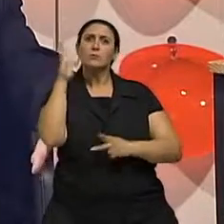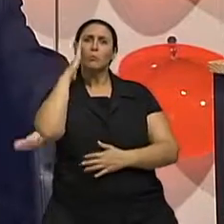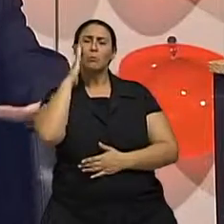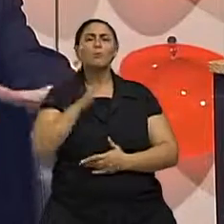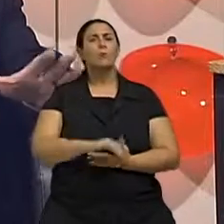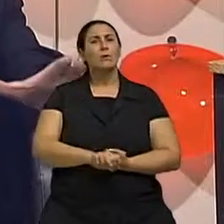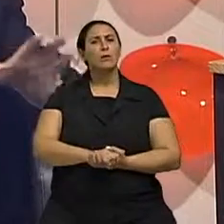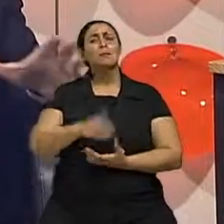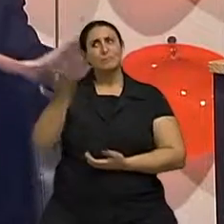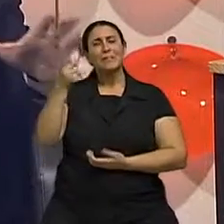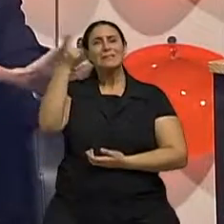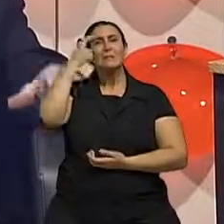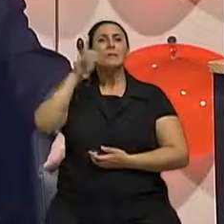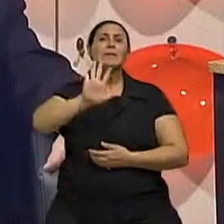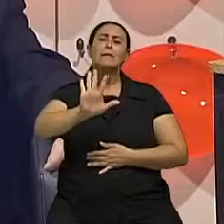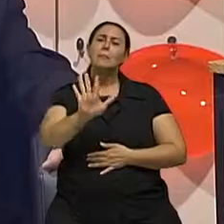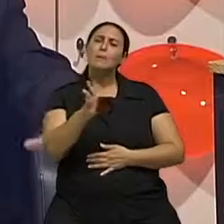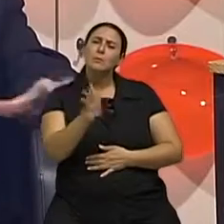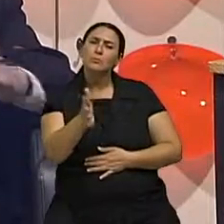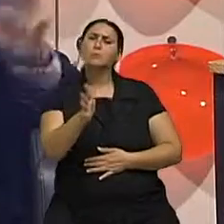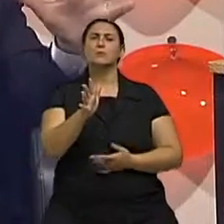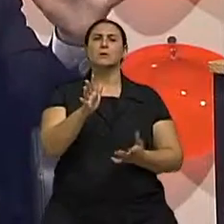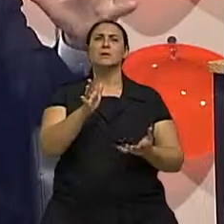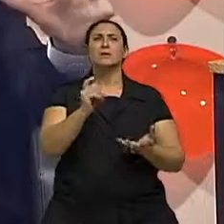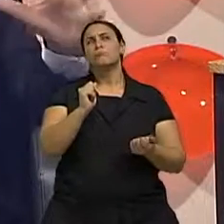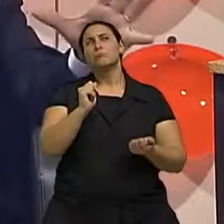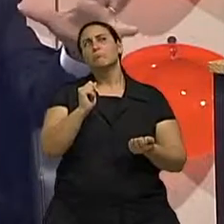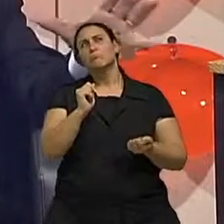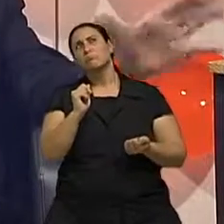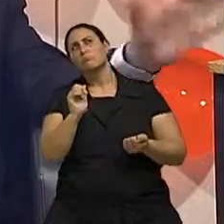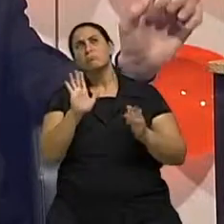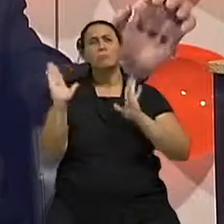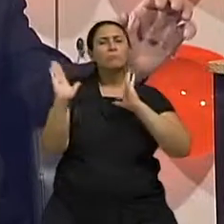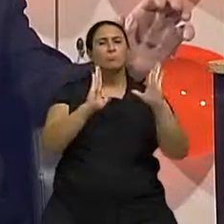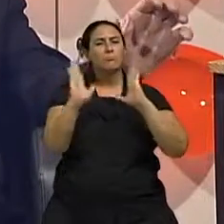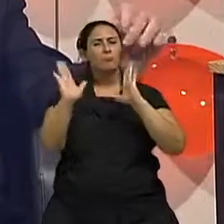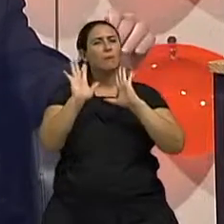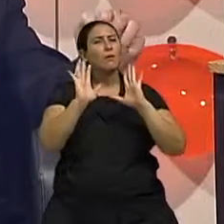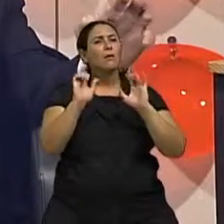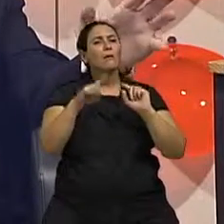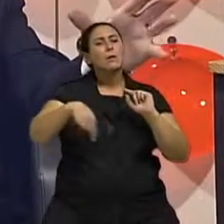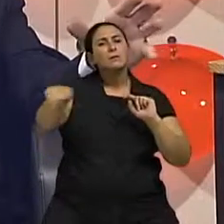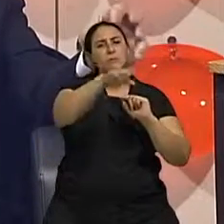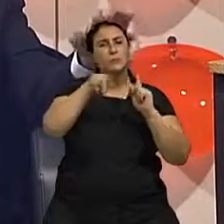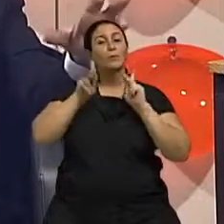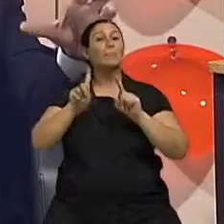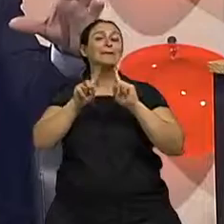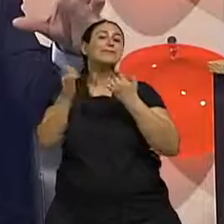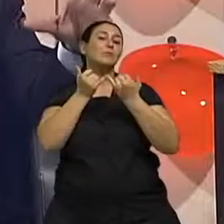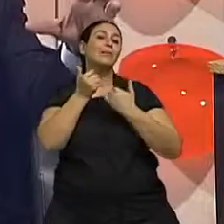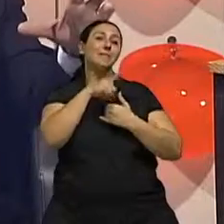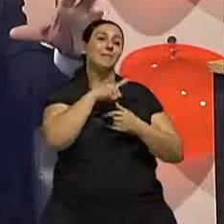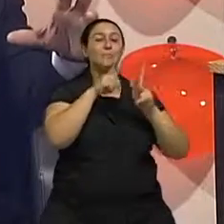Existe um tempo mais ou menos para todas as pessoas. Certo. Só que tem pessoas que